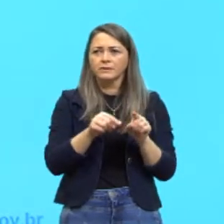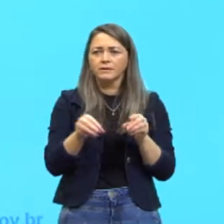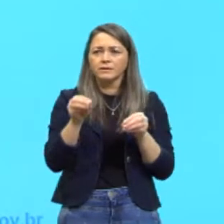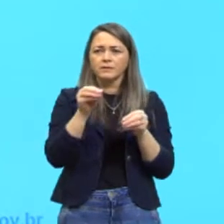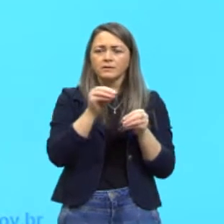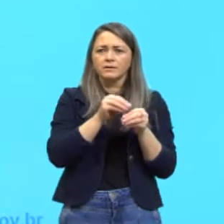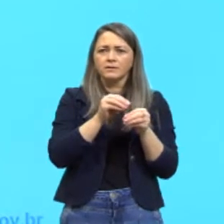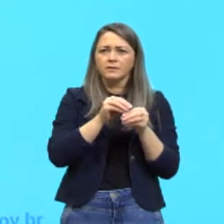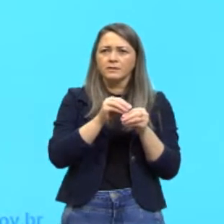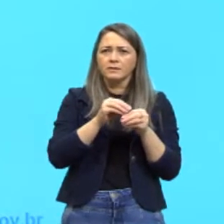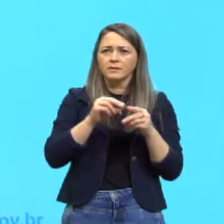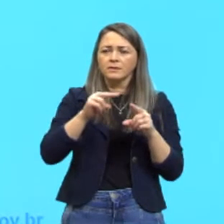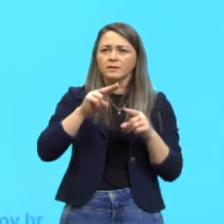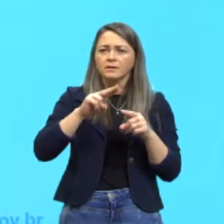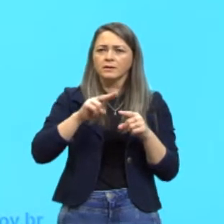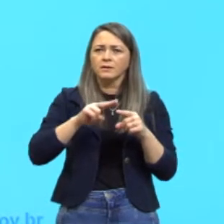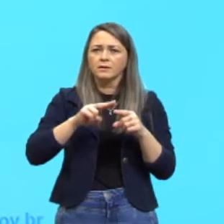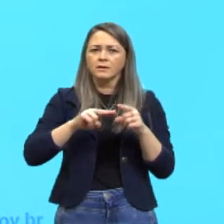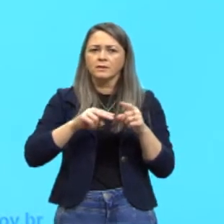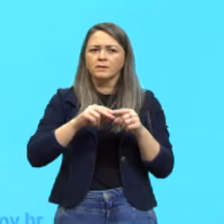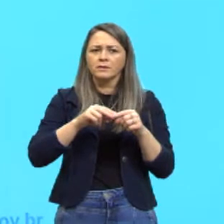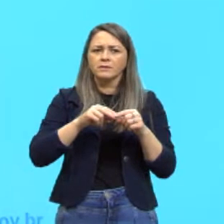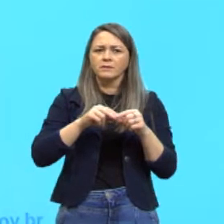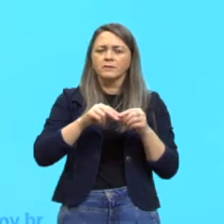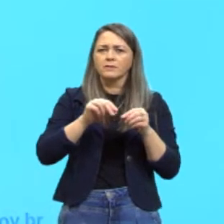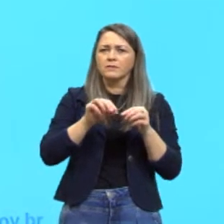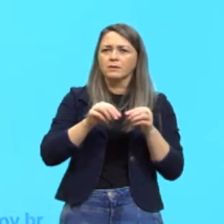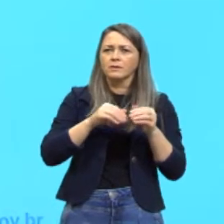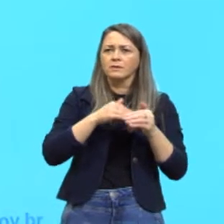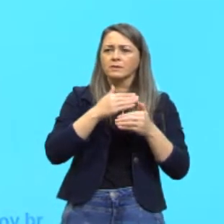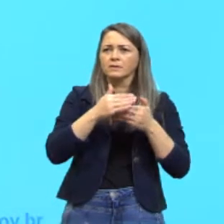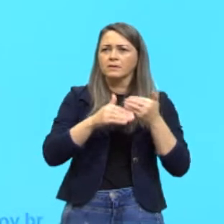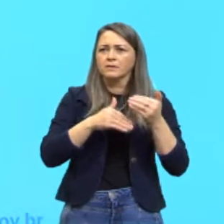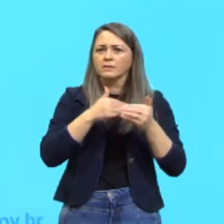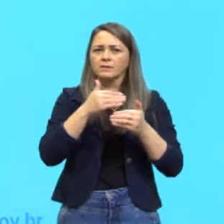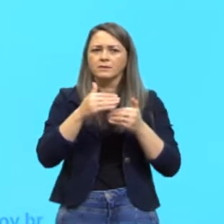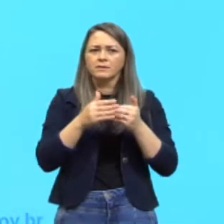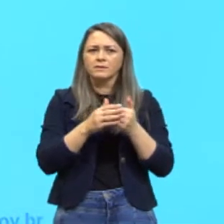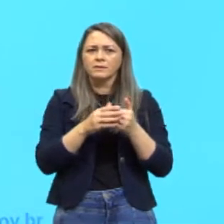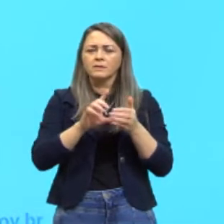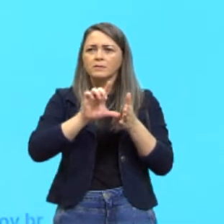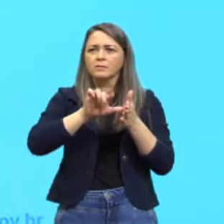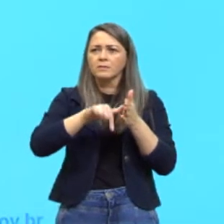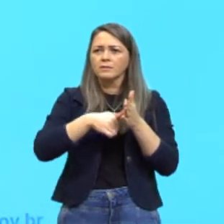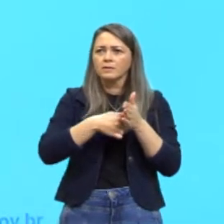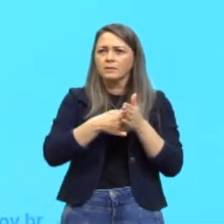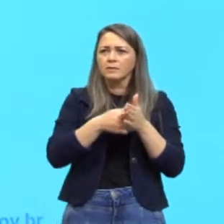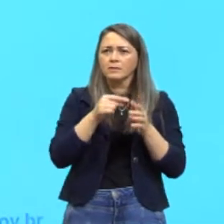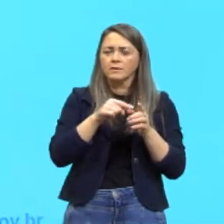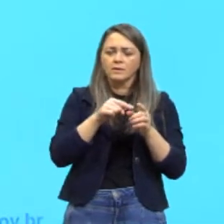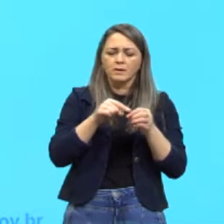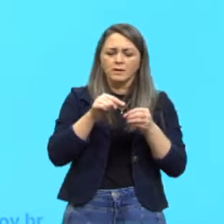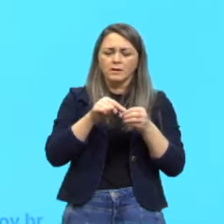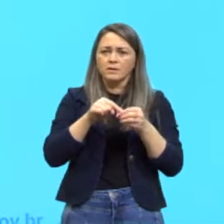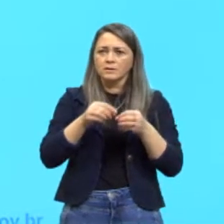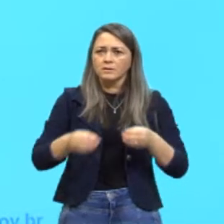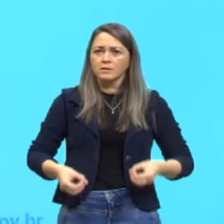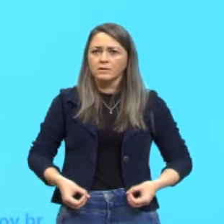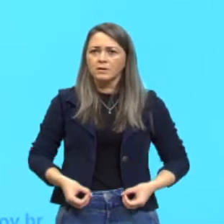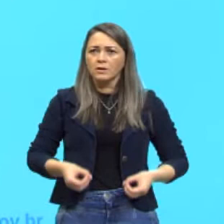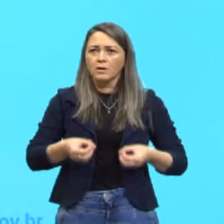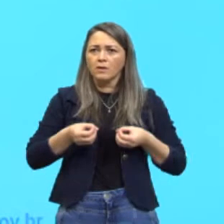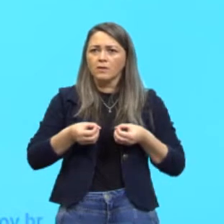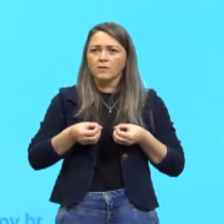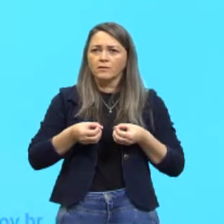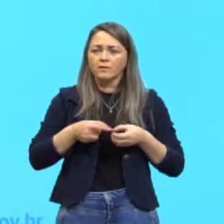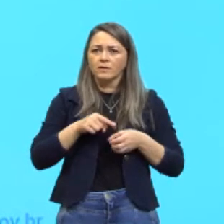nutrientes e o óvulo começa a se desenvolver. Depois, este óvulo, né? Ele é,